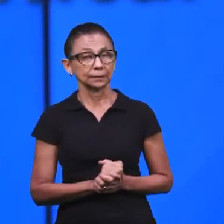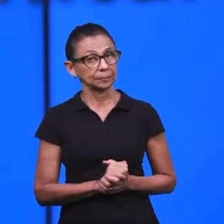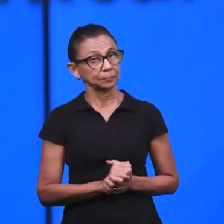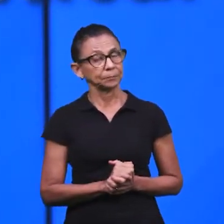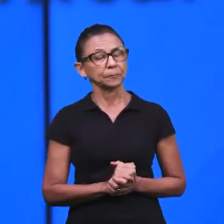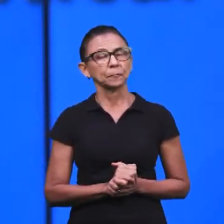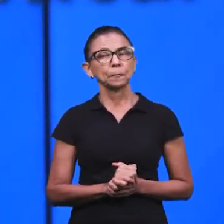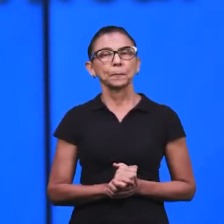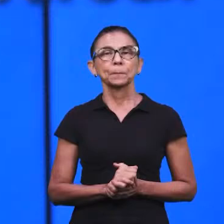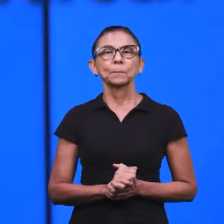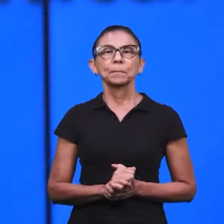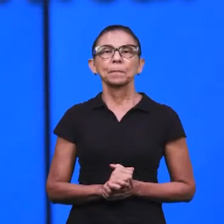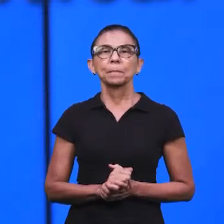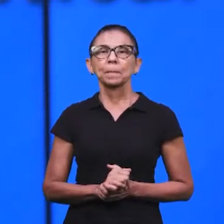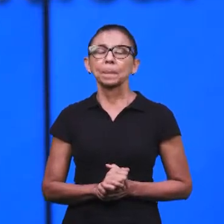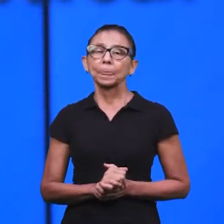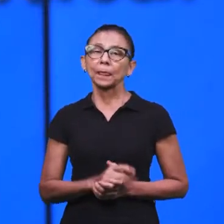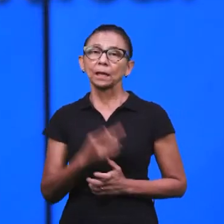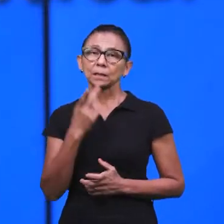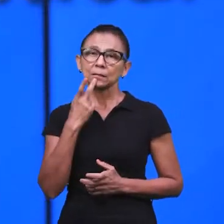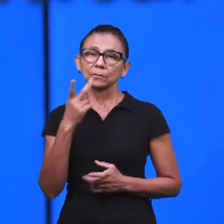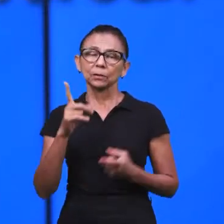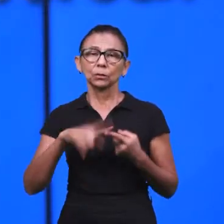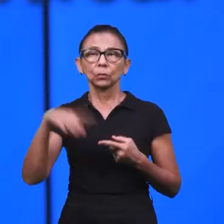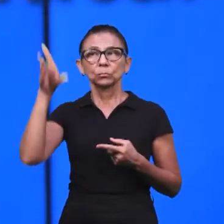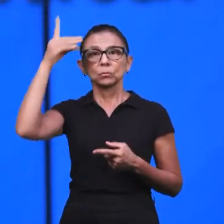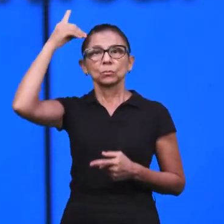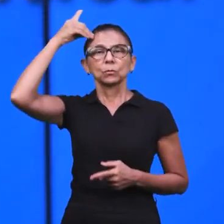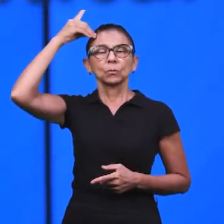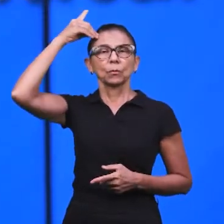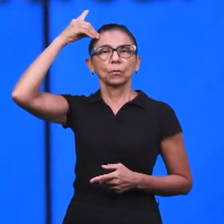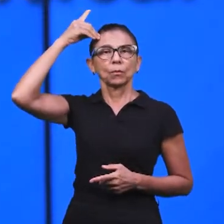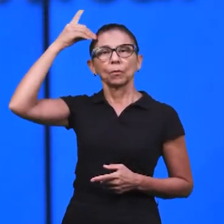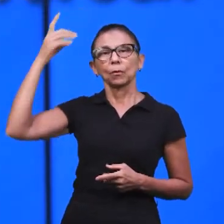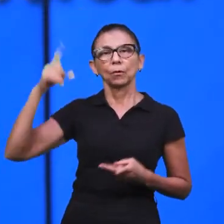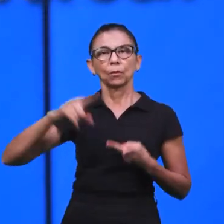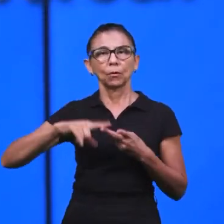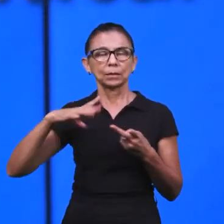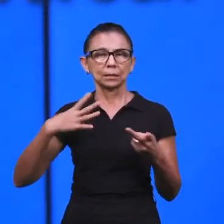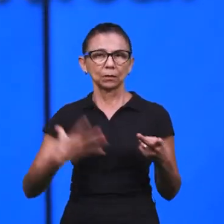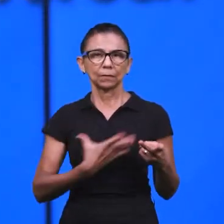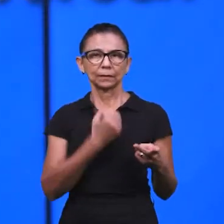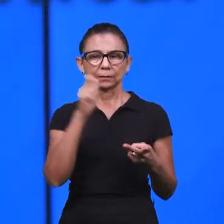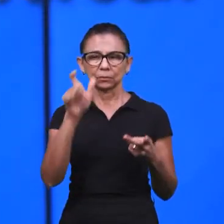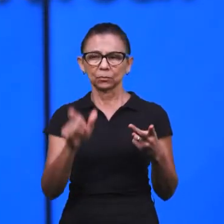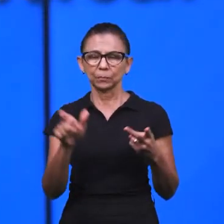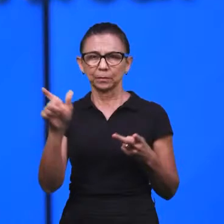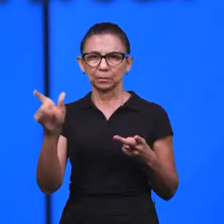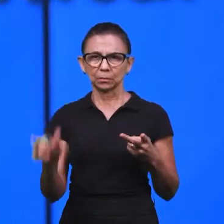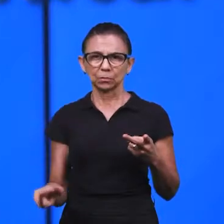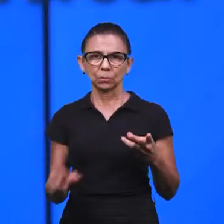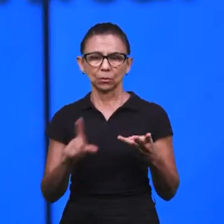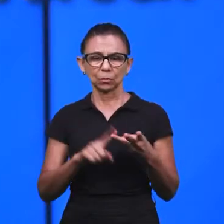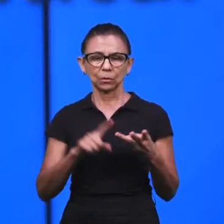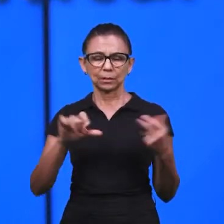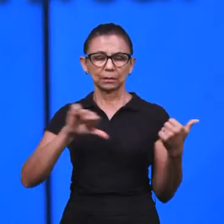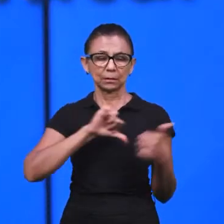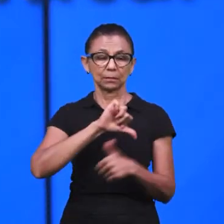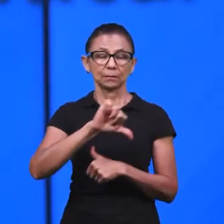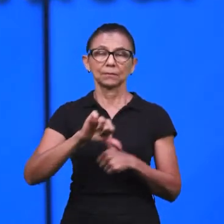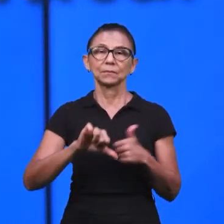igreja. Muito bem colocado. O exemplo disso, como você próprio citou, são os dons espirituais, né? A salvação de vidas, a